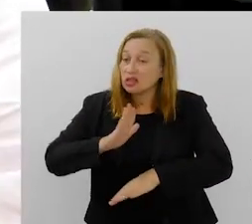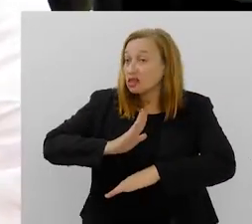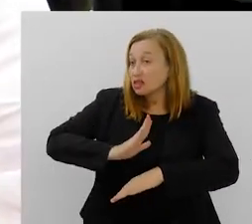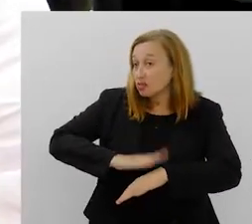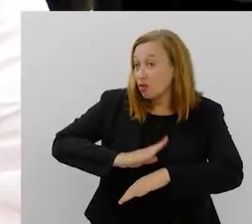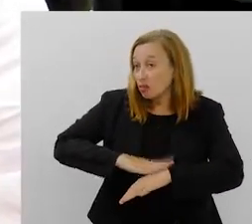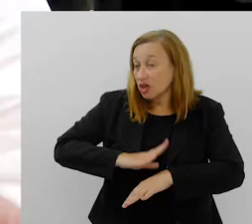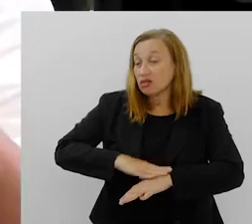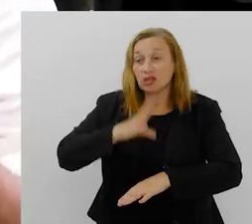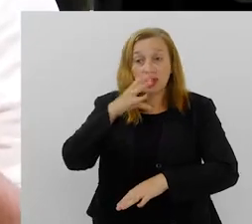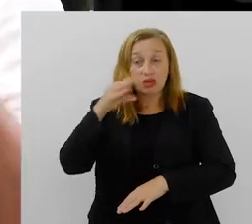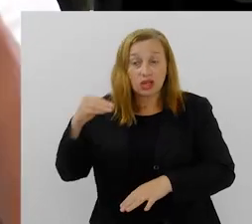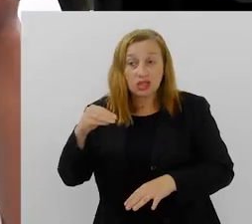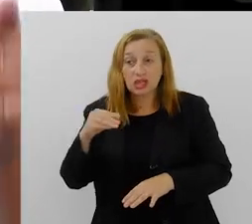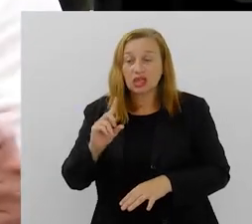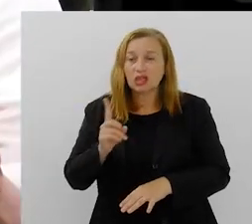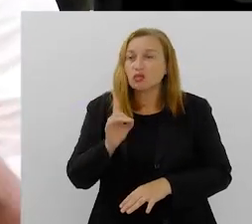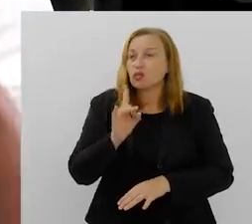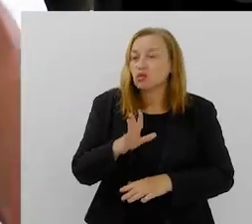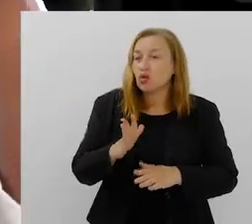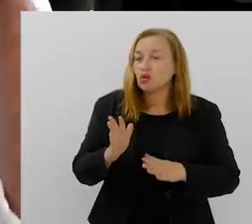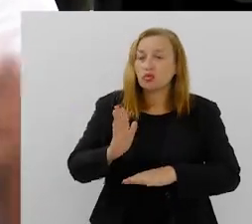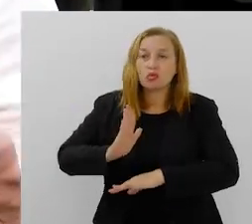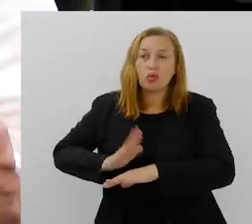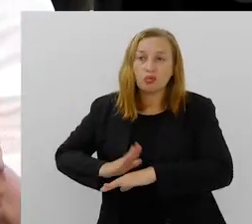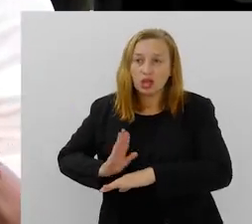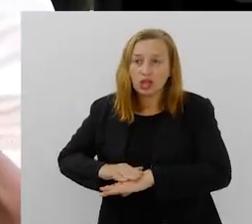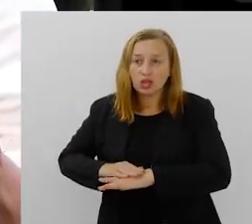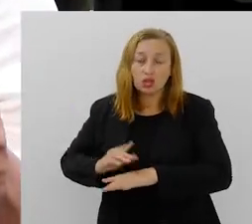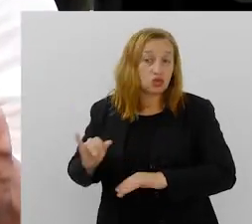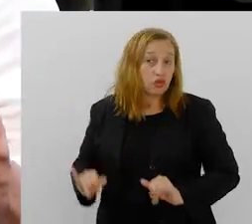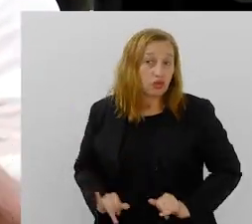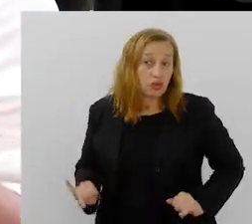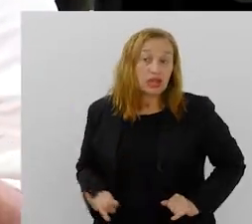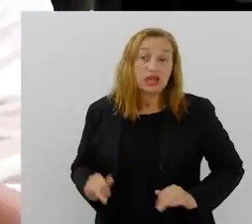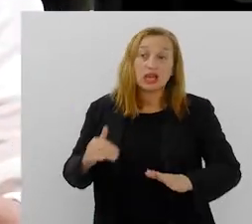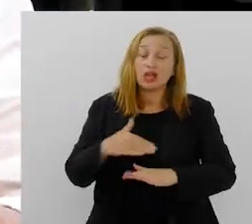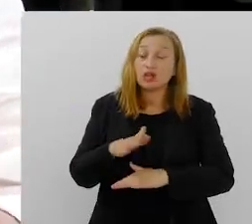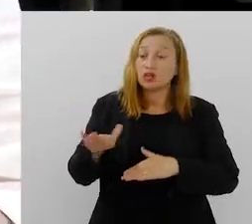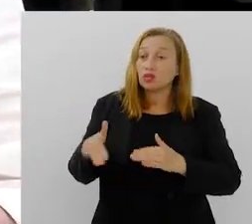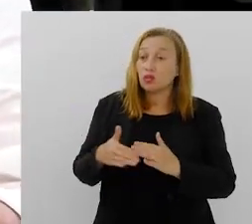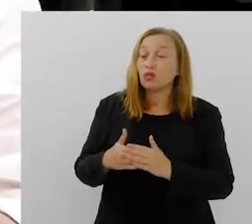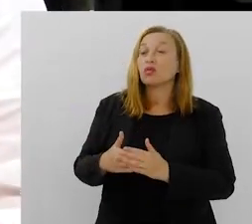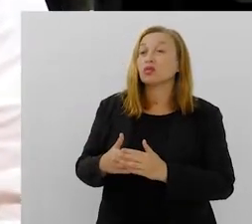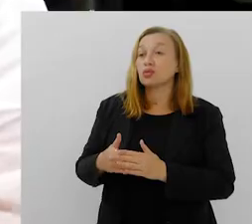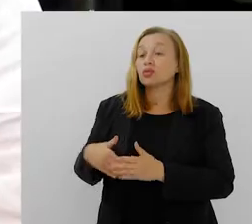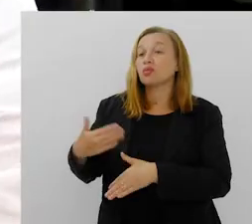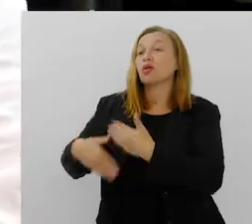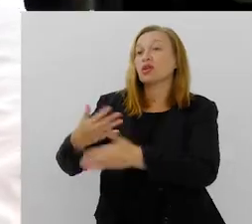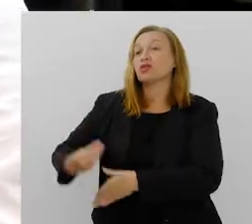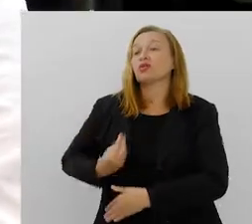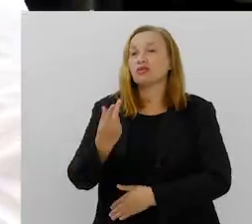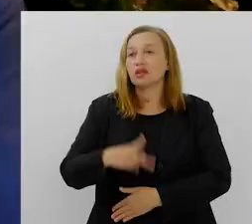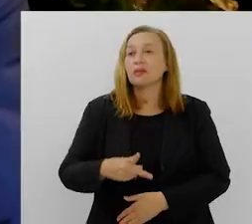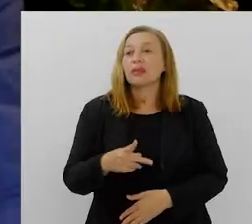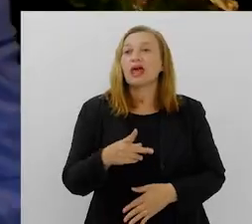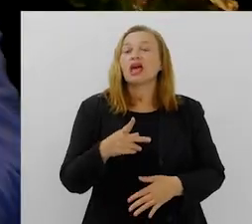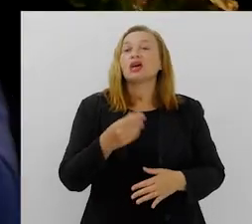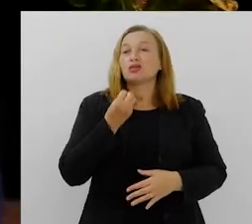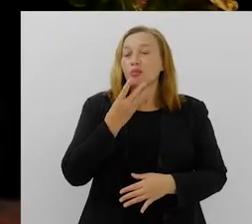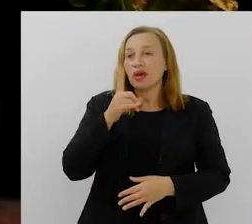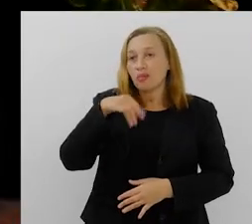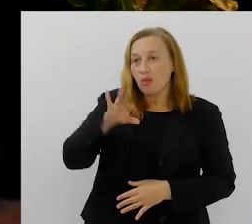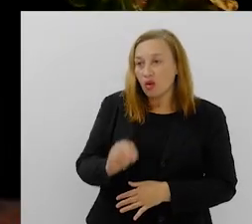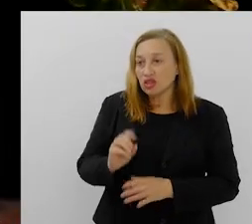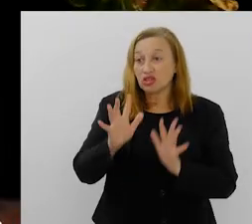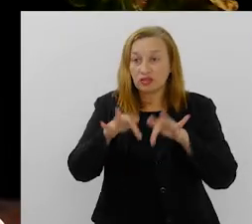são dessas adolescências que não são só naquele momento de sofrimento, são, perpetuam o seu sofrimento. Muito bem, Mônica, e a